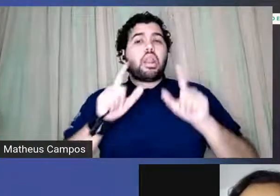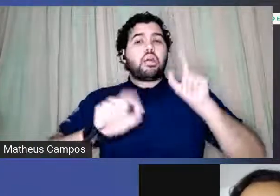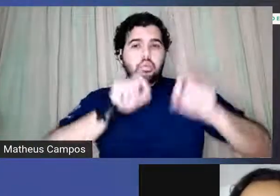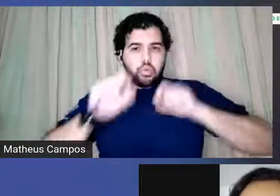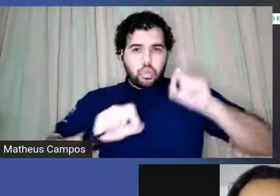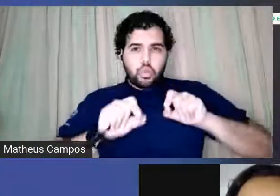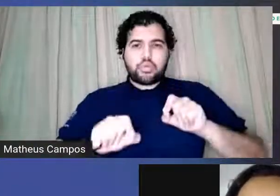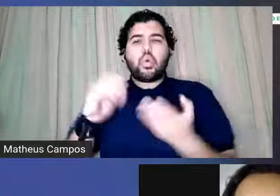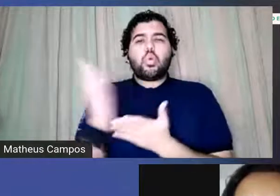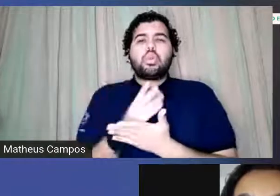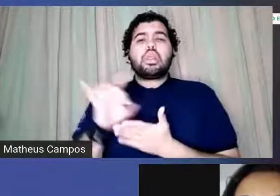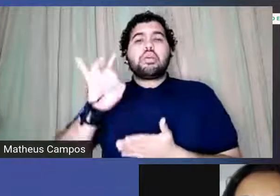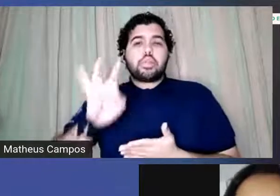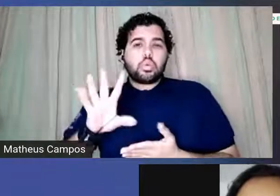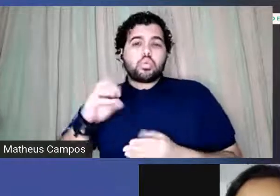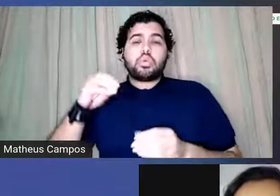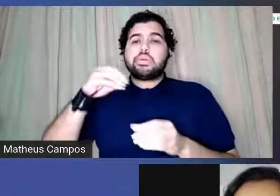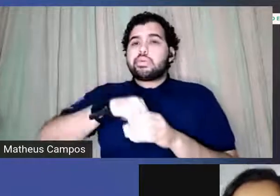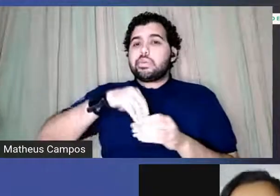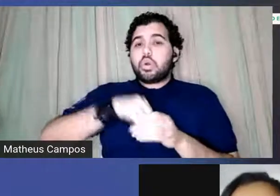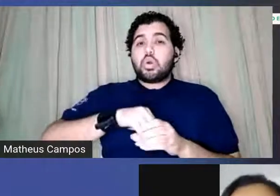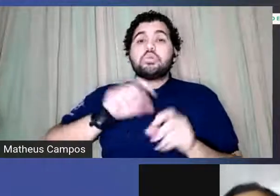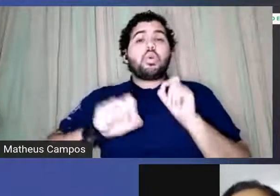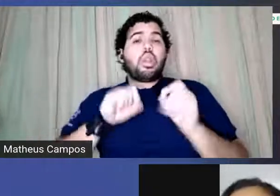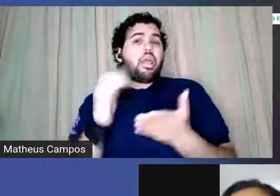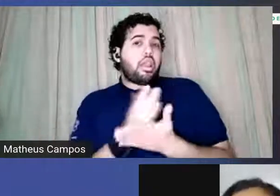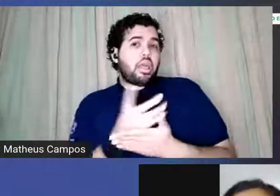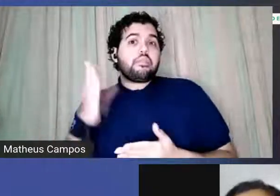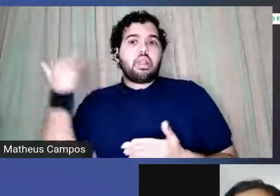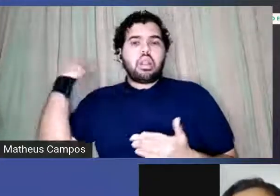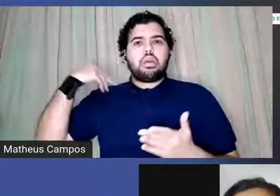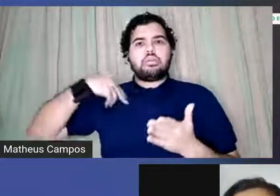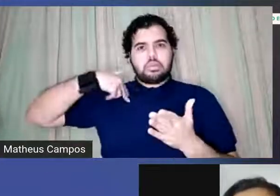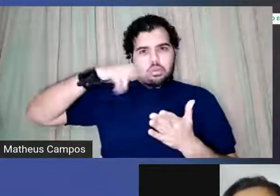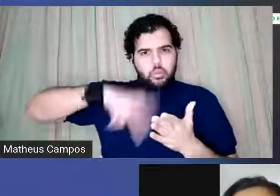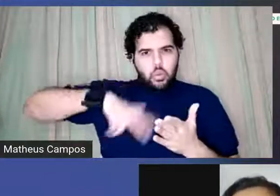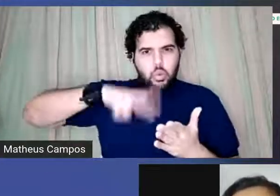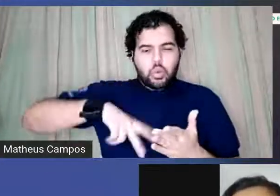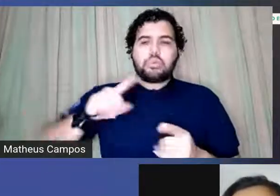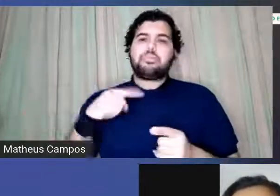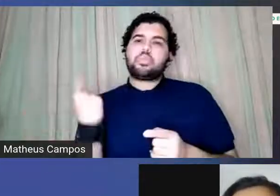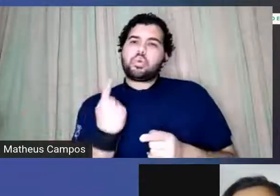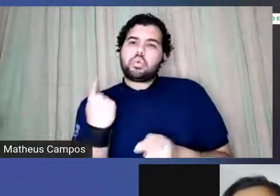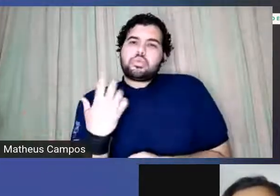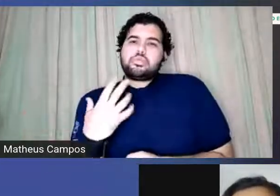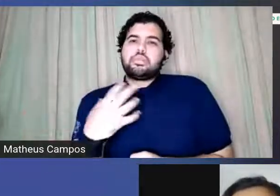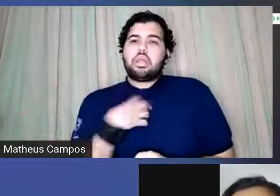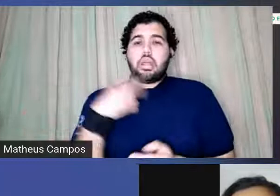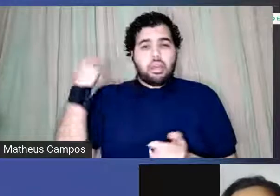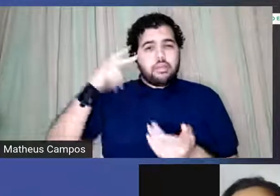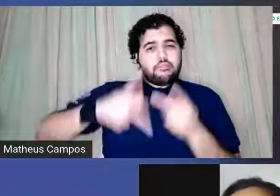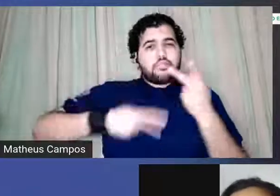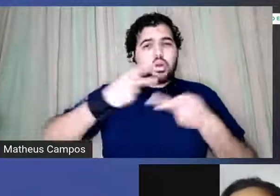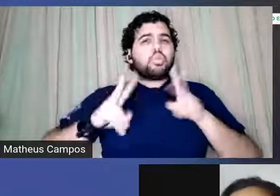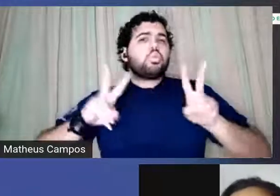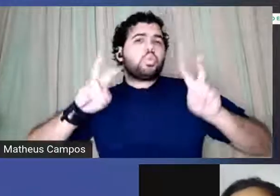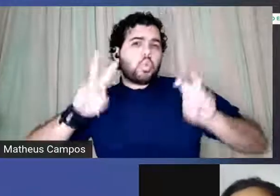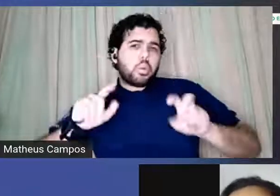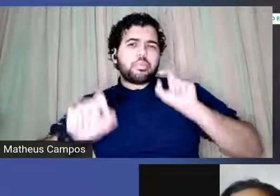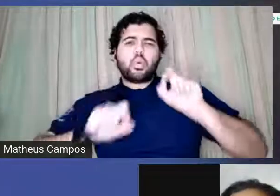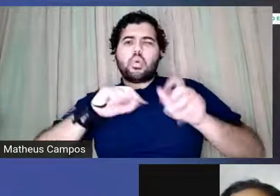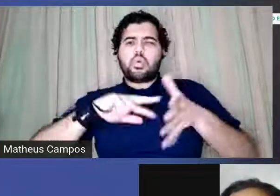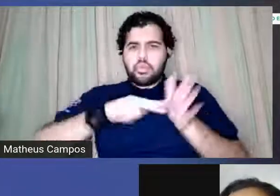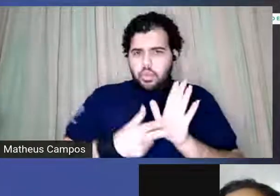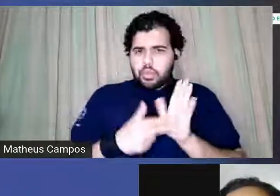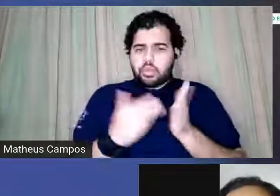um livro quando ele está sendo lido né quando a gente estava comentando sobre a questão do que é o livro né se o